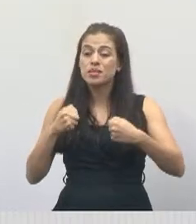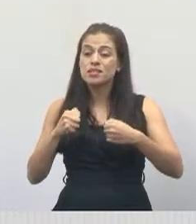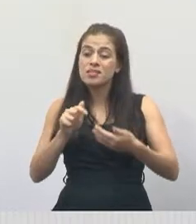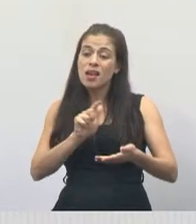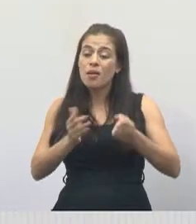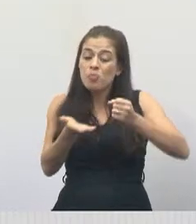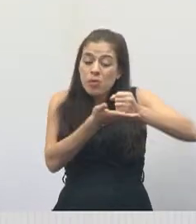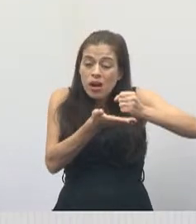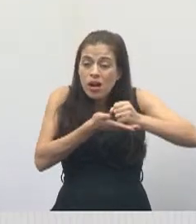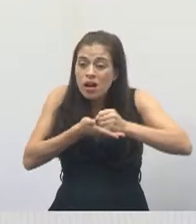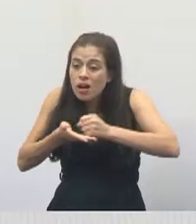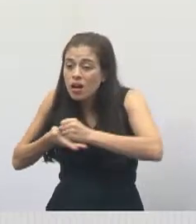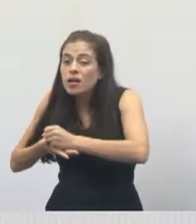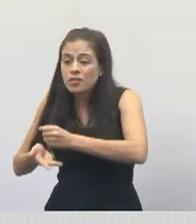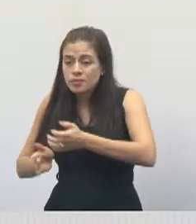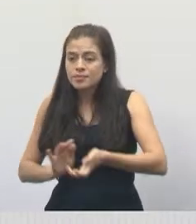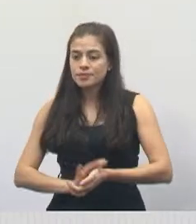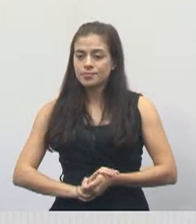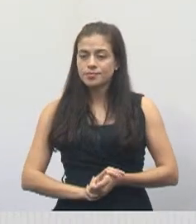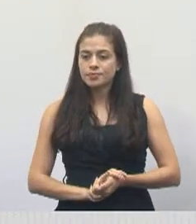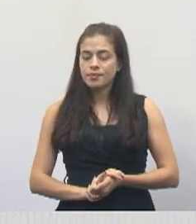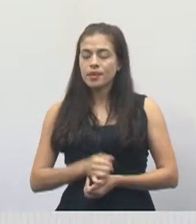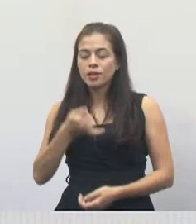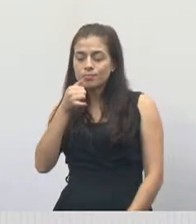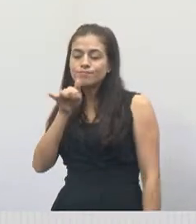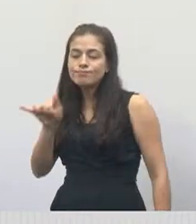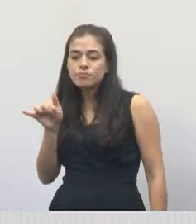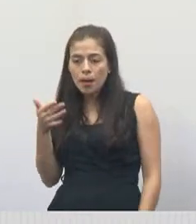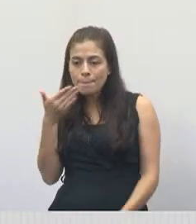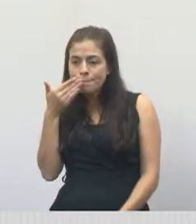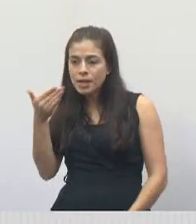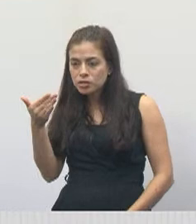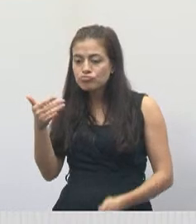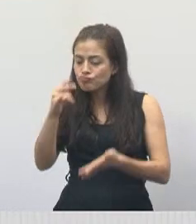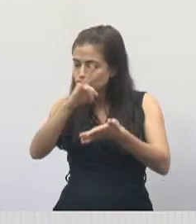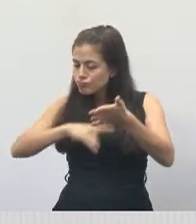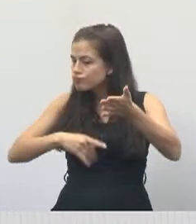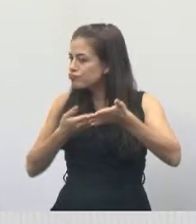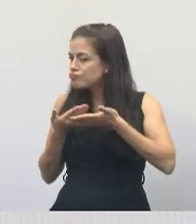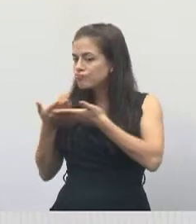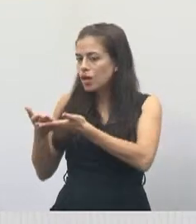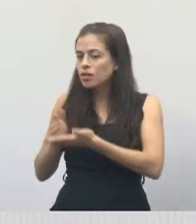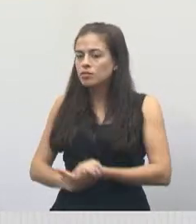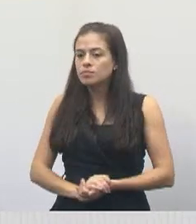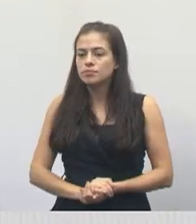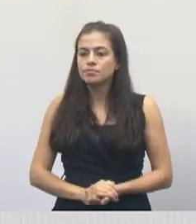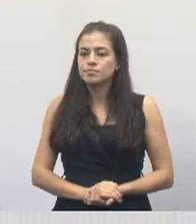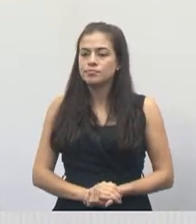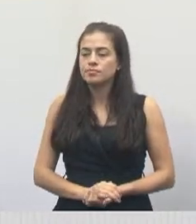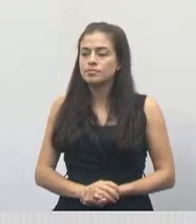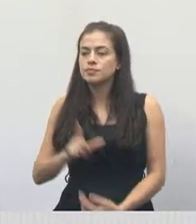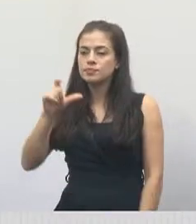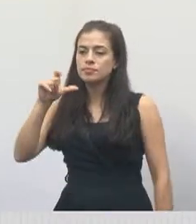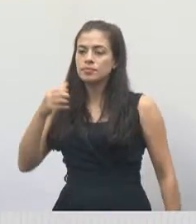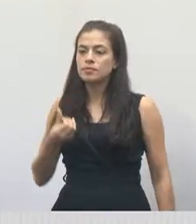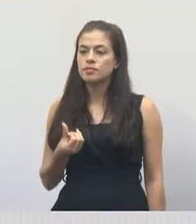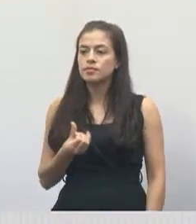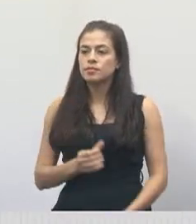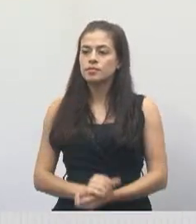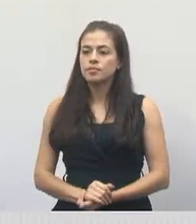tem que fazer. Já mandamos lá fazer com os documentos também. A foto 6.